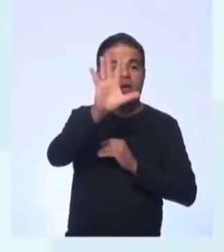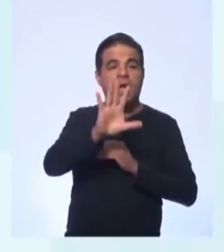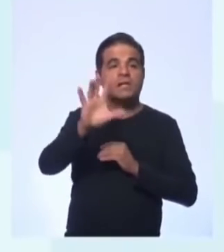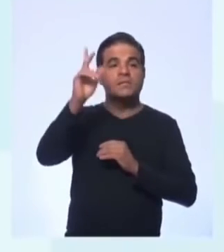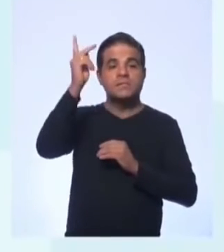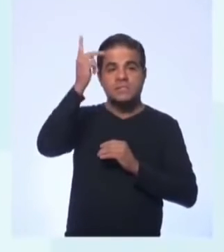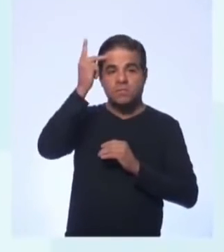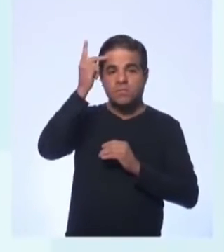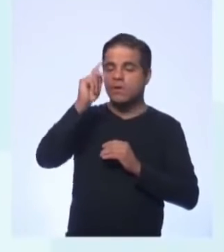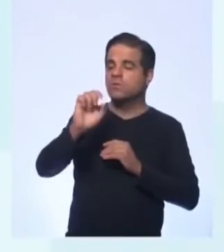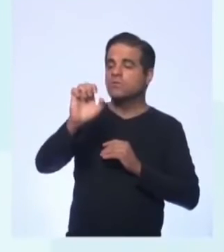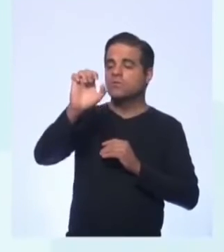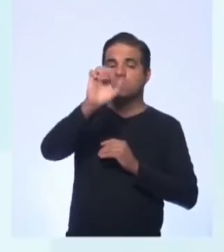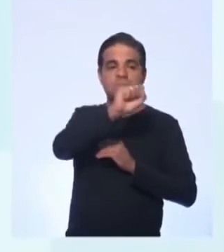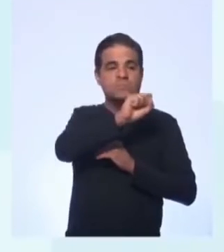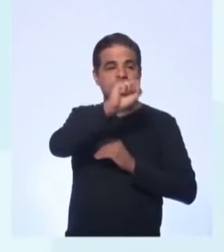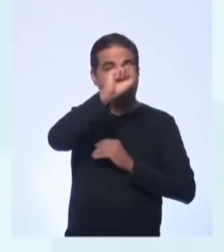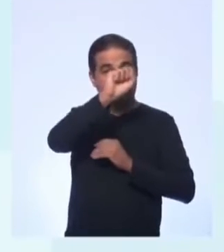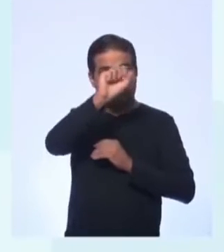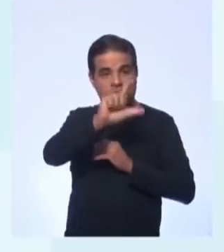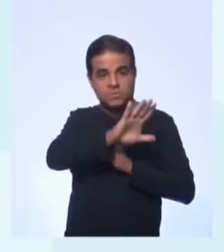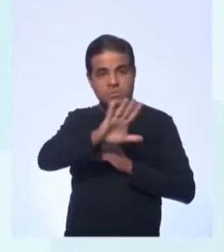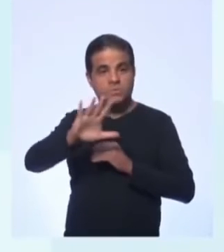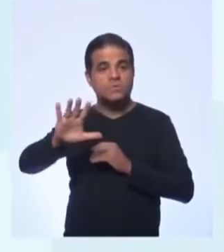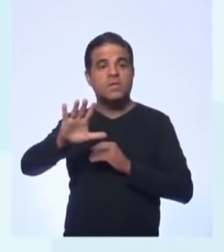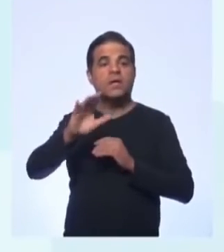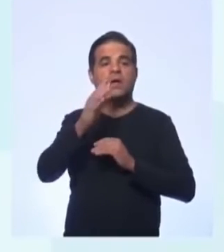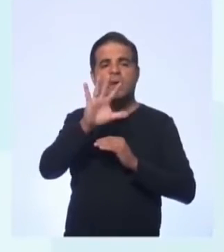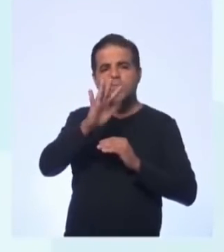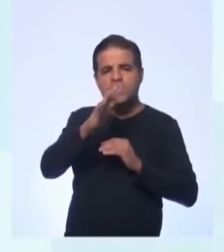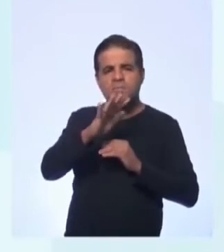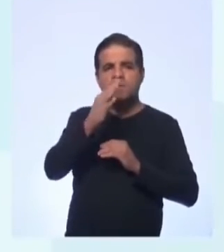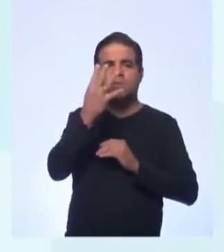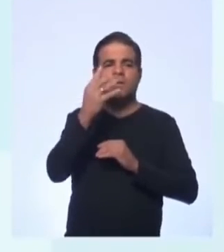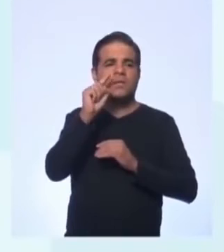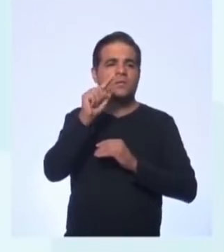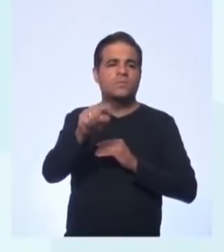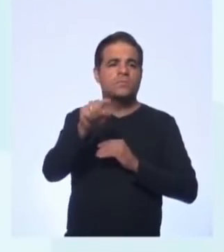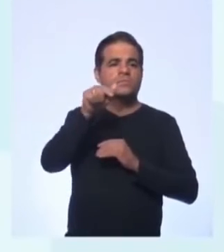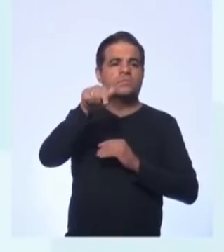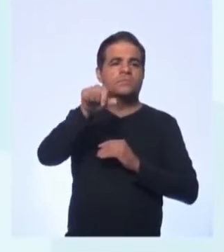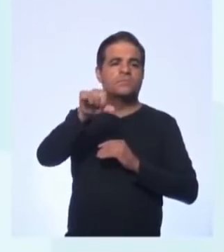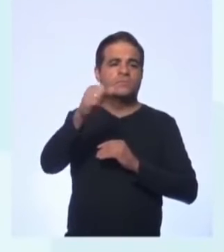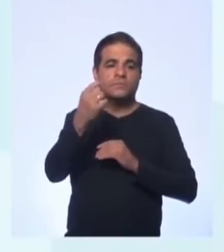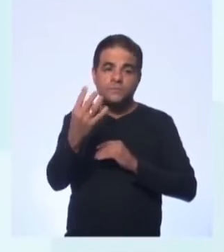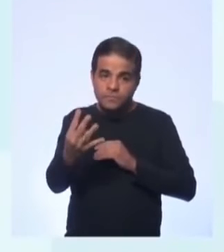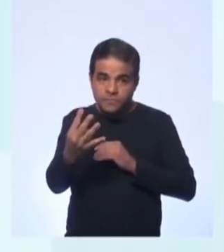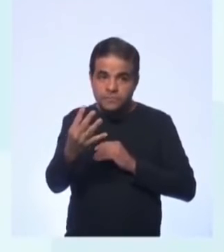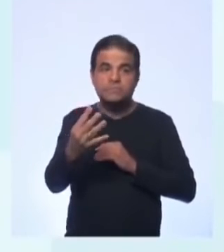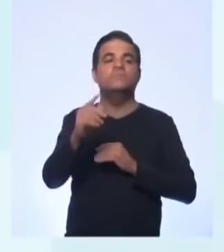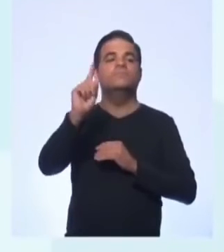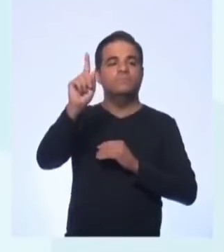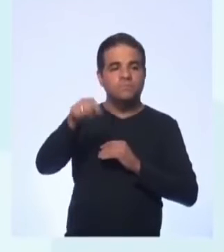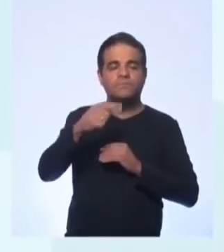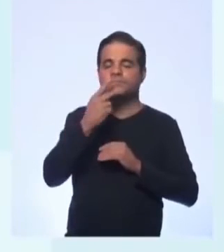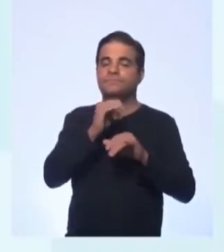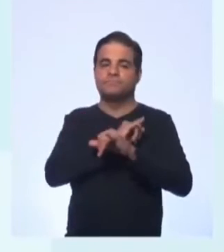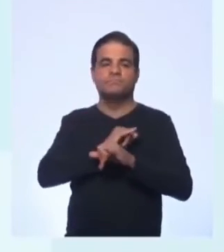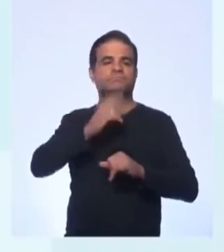região sudeste, aproximadamente 41.794 pessoas se